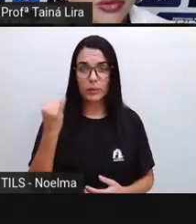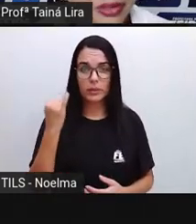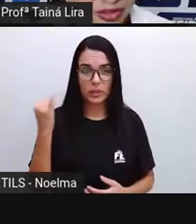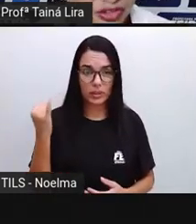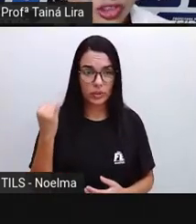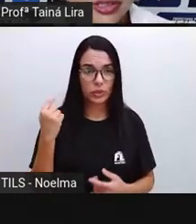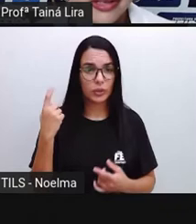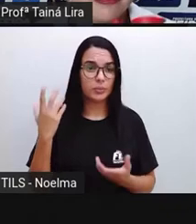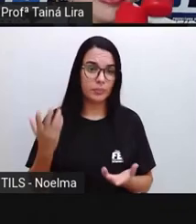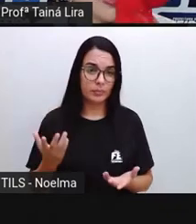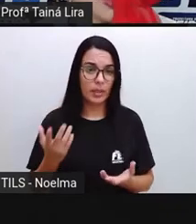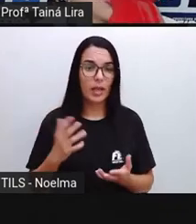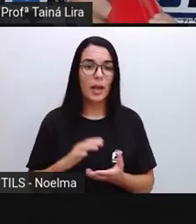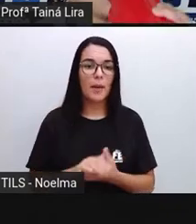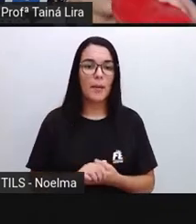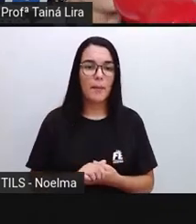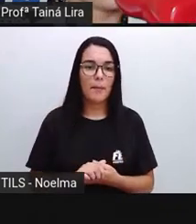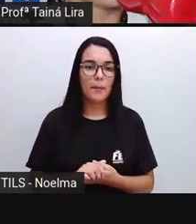é importante, né?